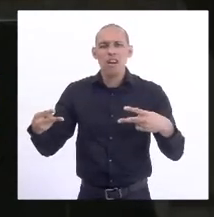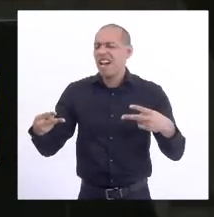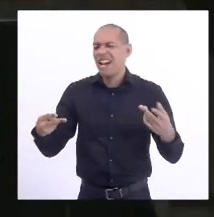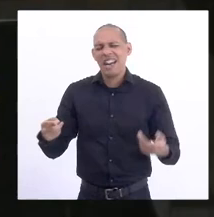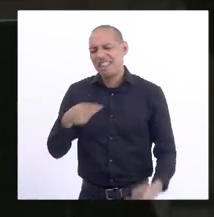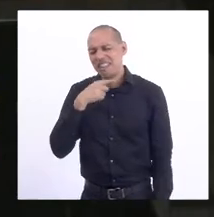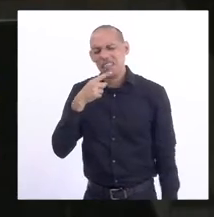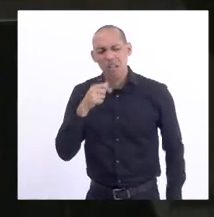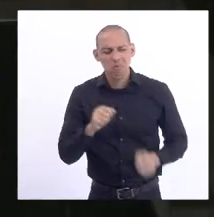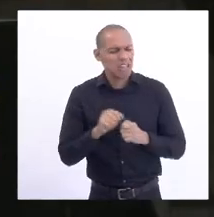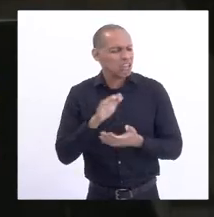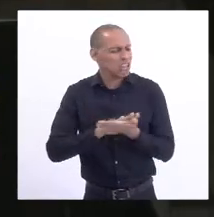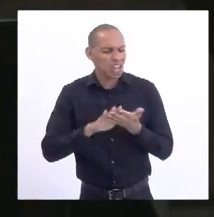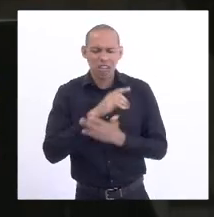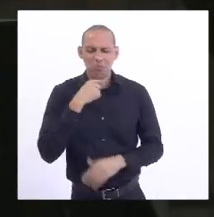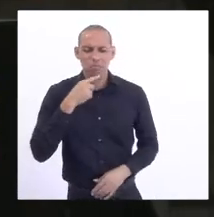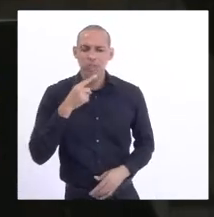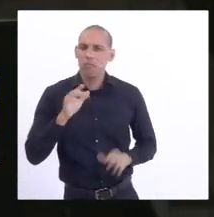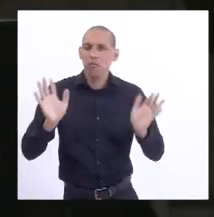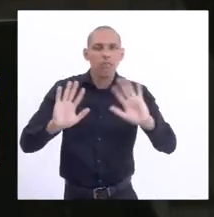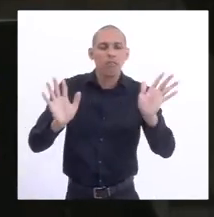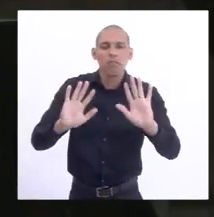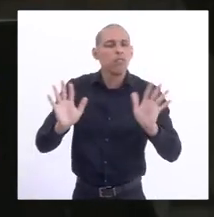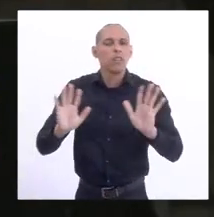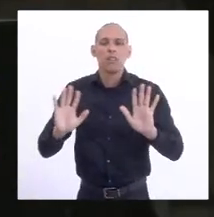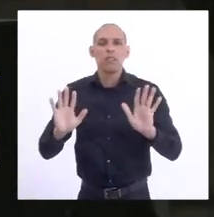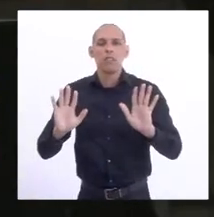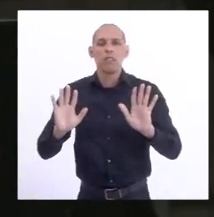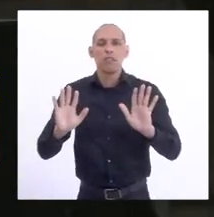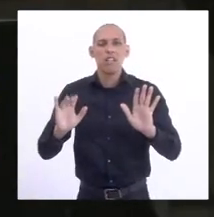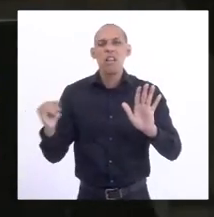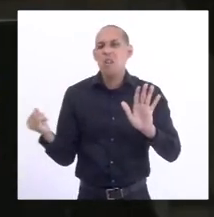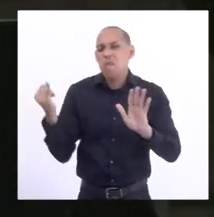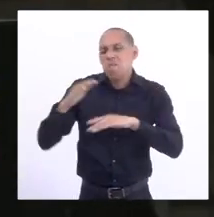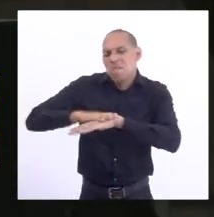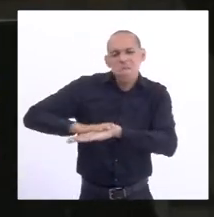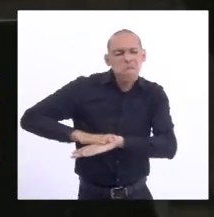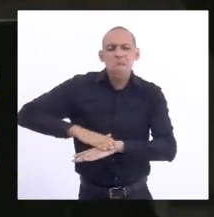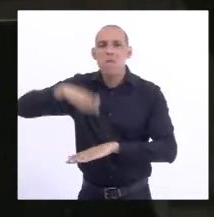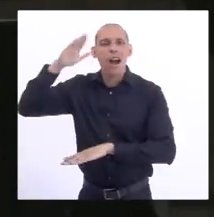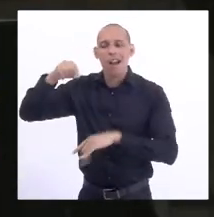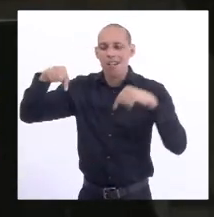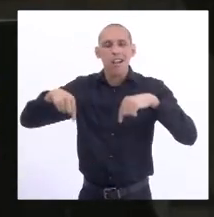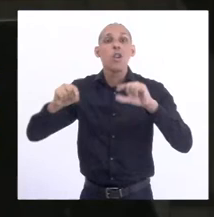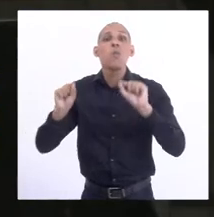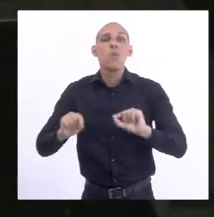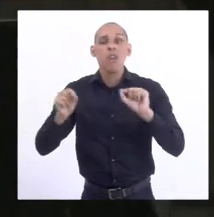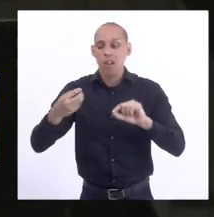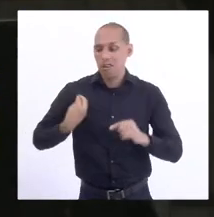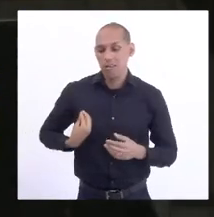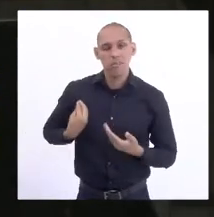Não tem nada de maior valor na face da Terra do que a vida.